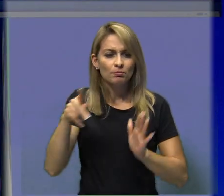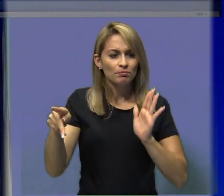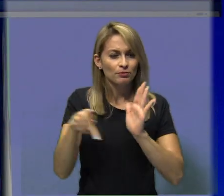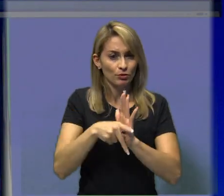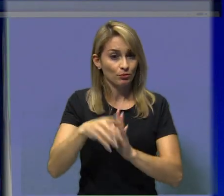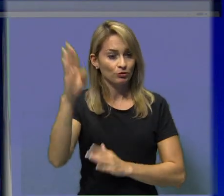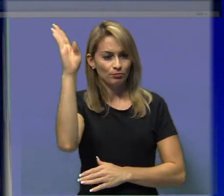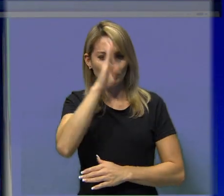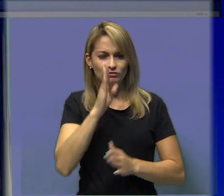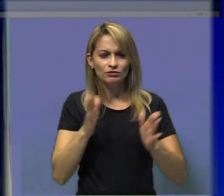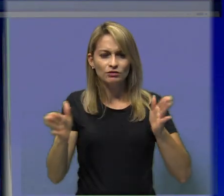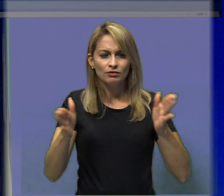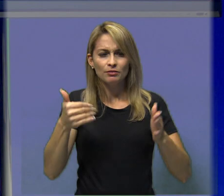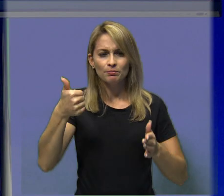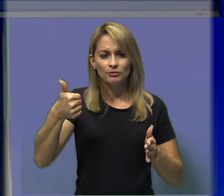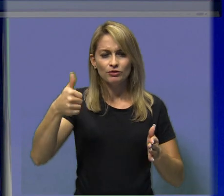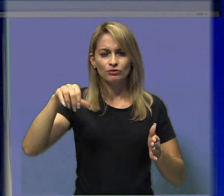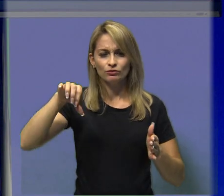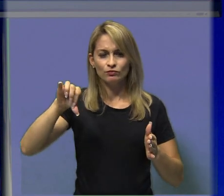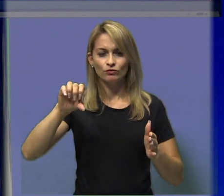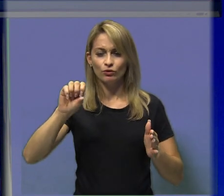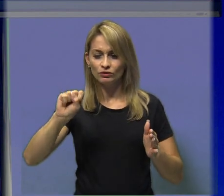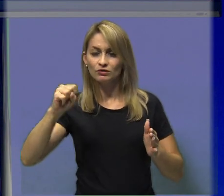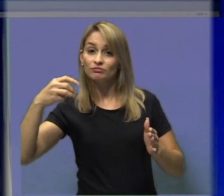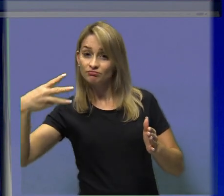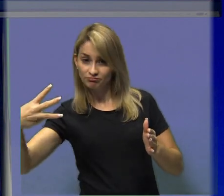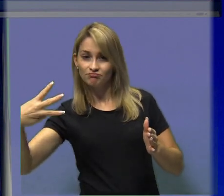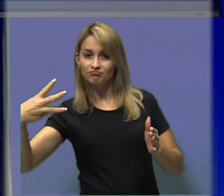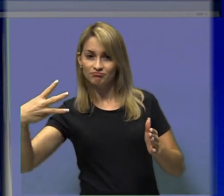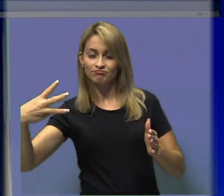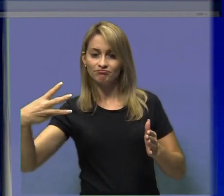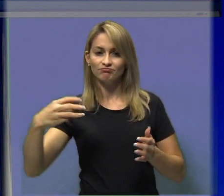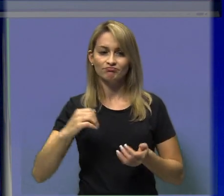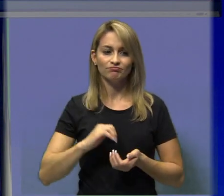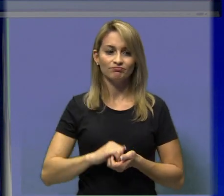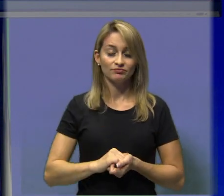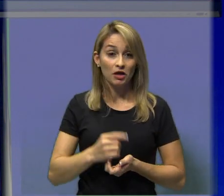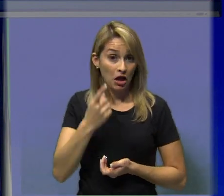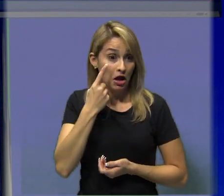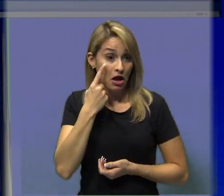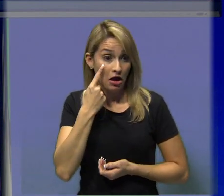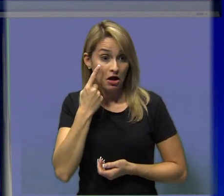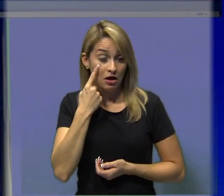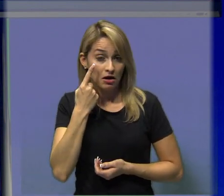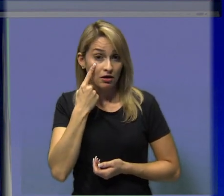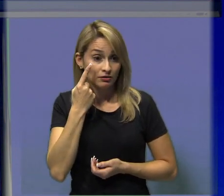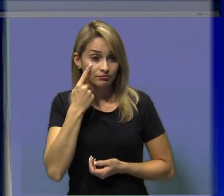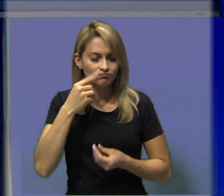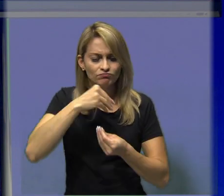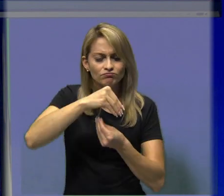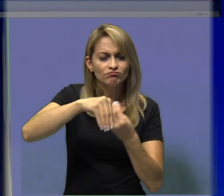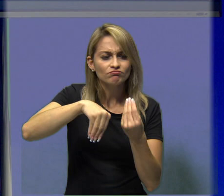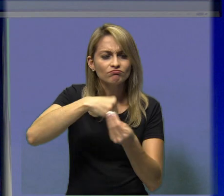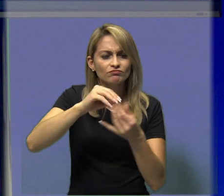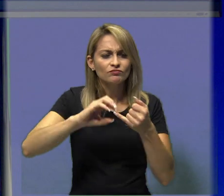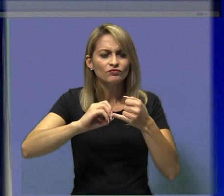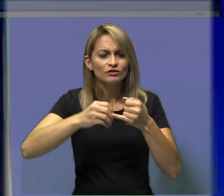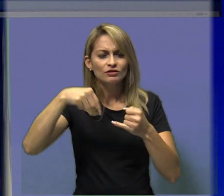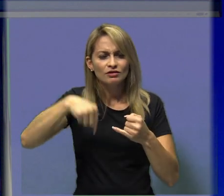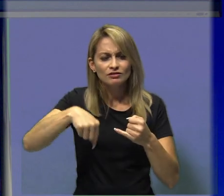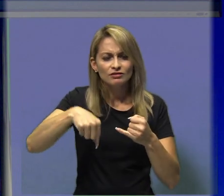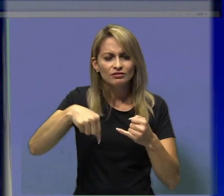A feijoada, que é uma das principais comidas típicas hoje, daquilo que nós chamamos de Brasil,